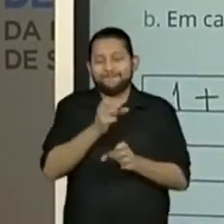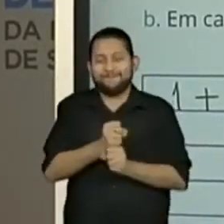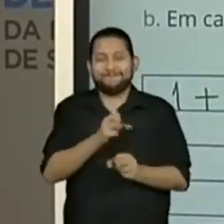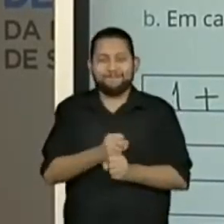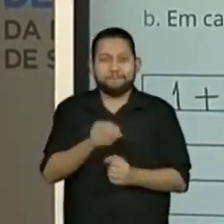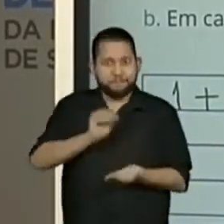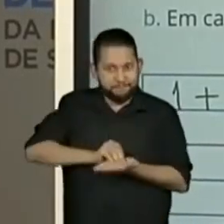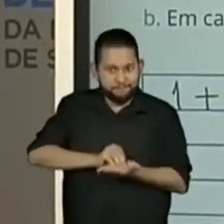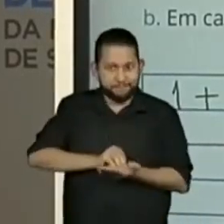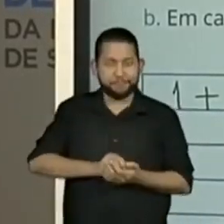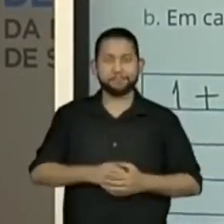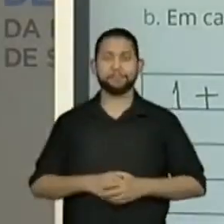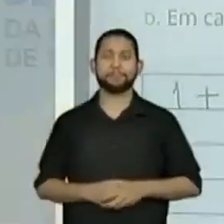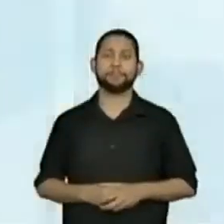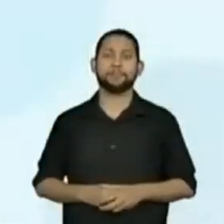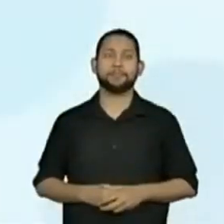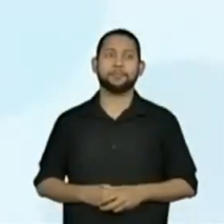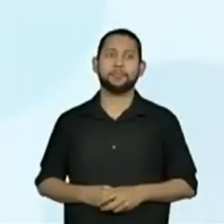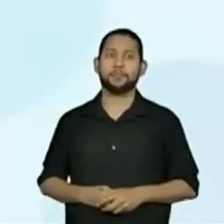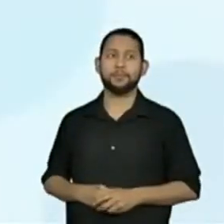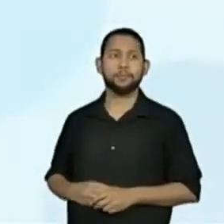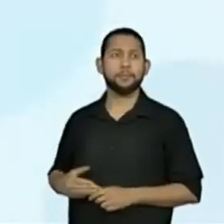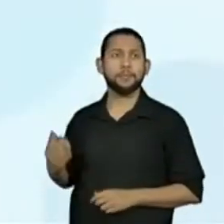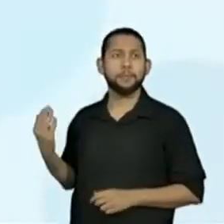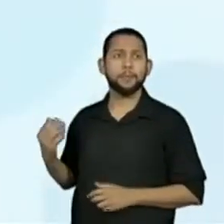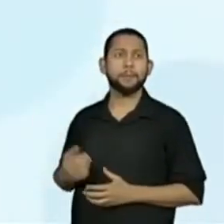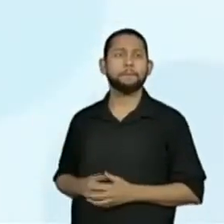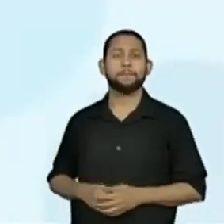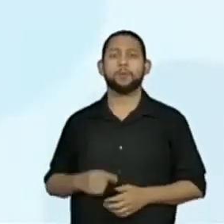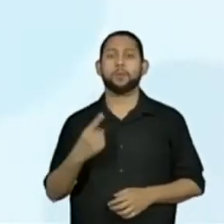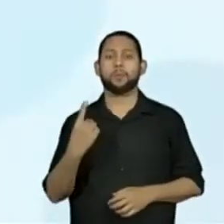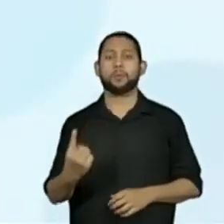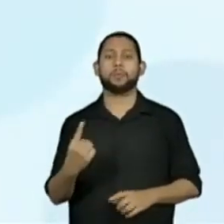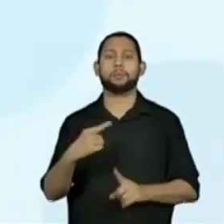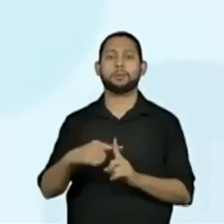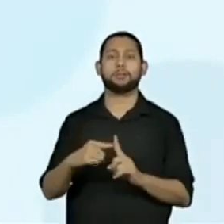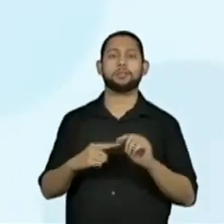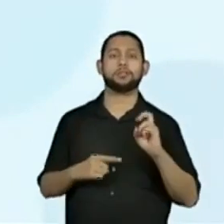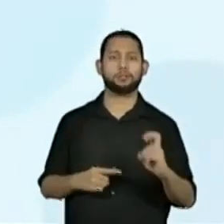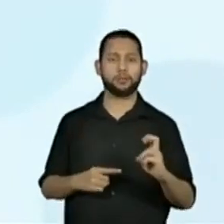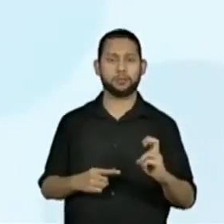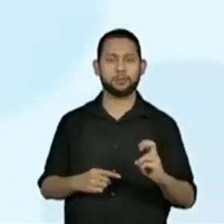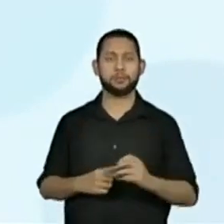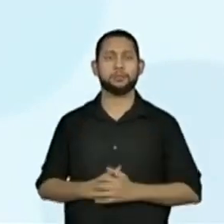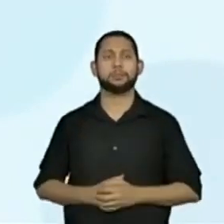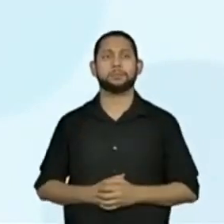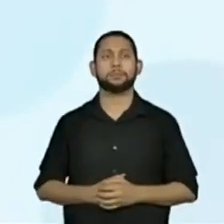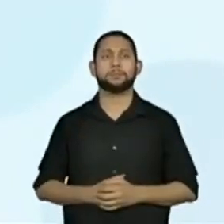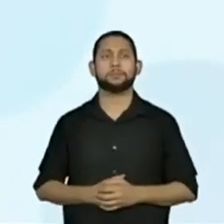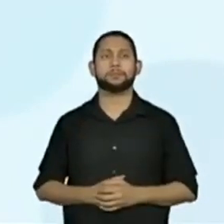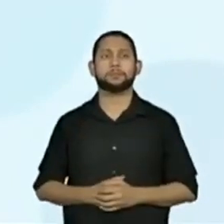ser uma das possibilidades. 1 mais 5 igual a 6.